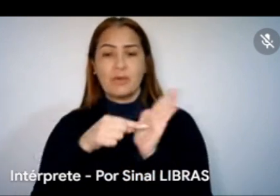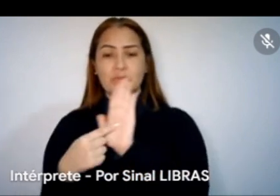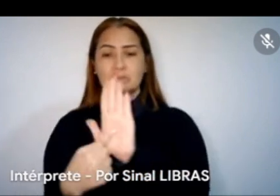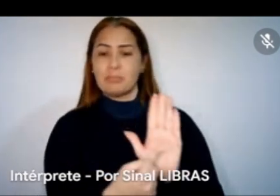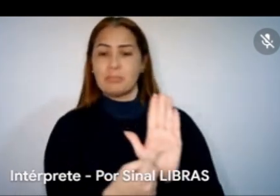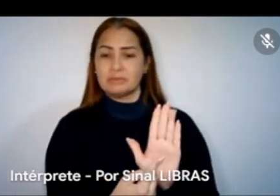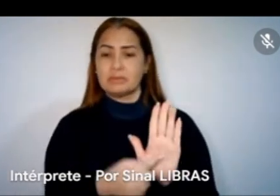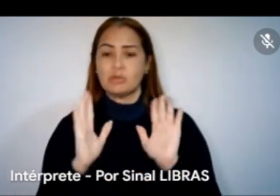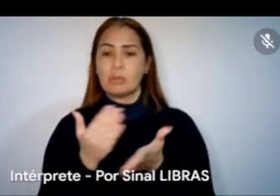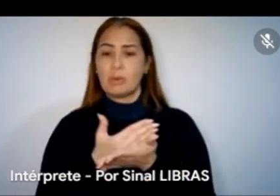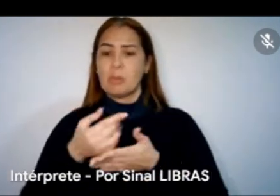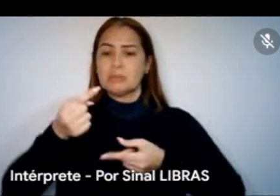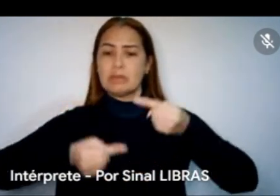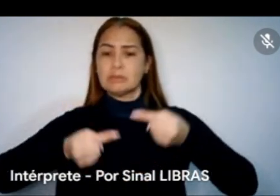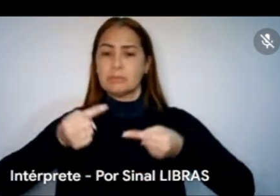a respeito dele.